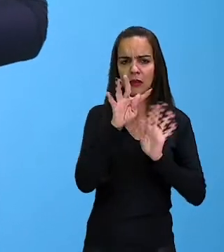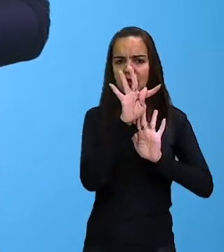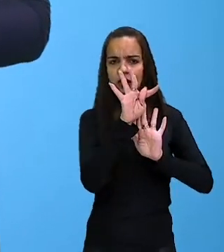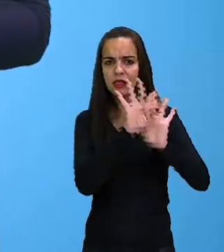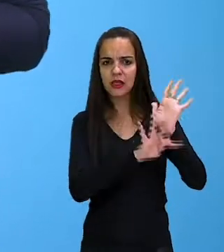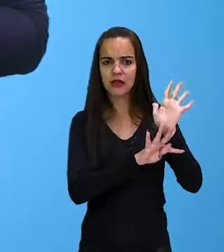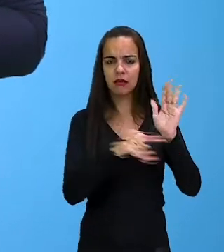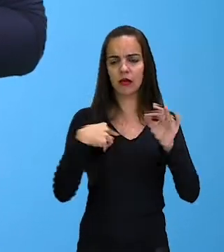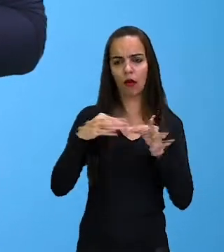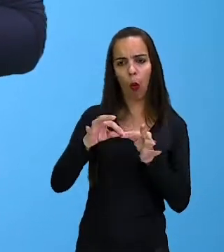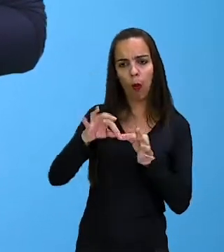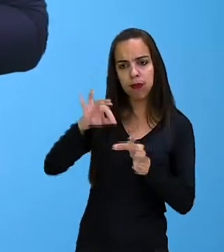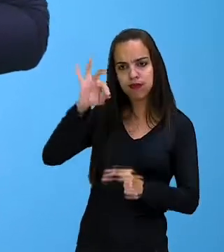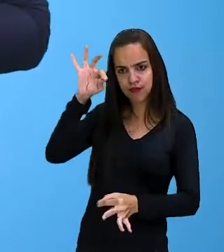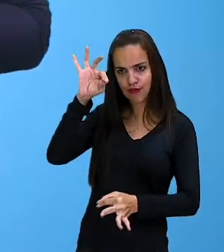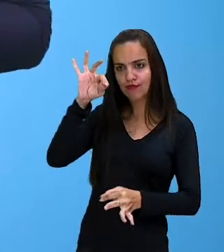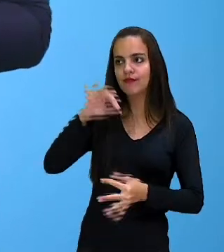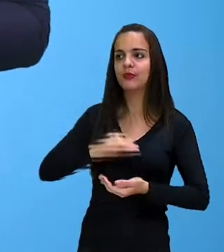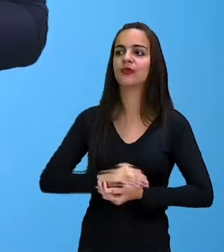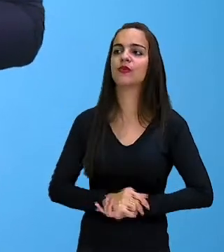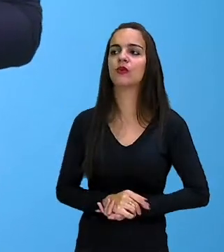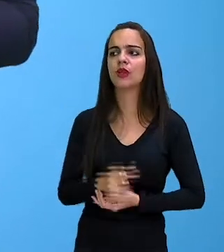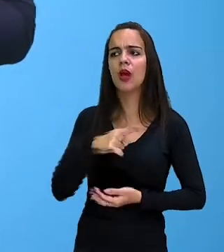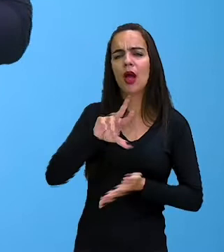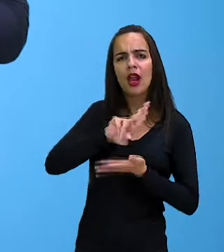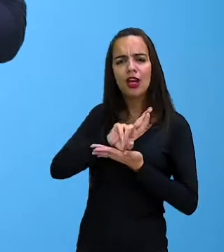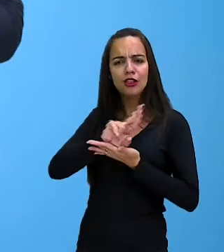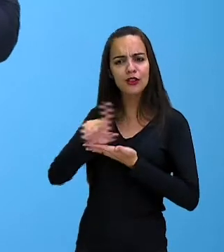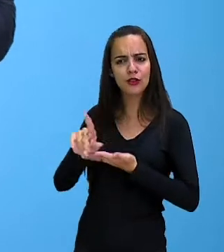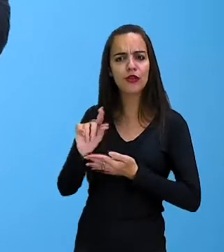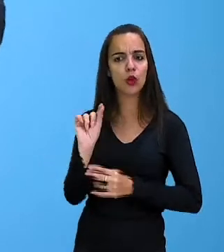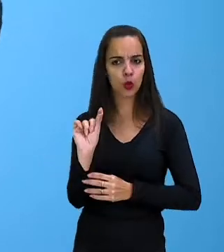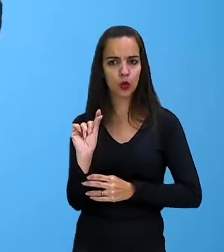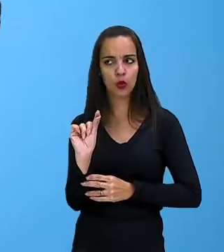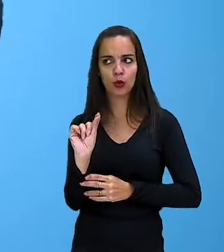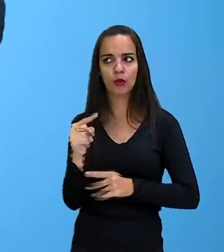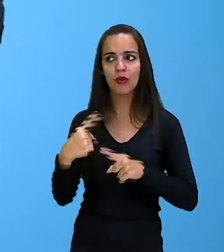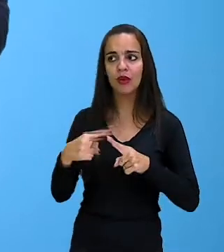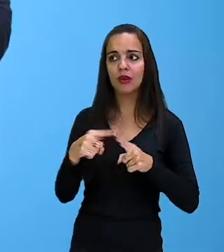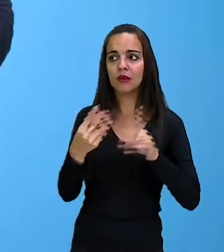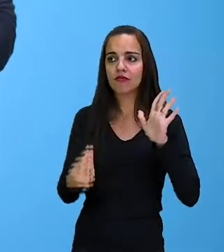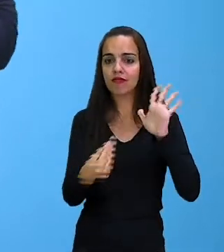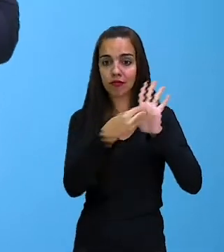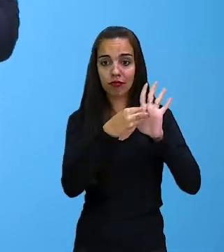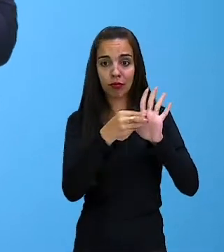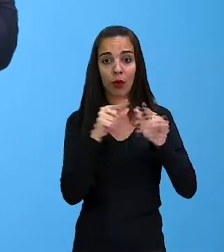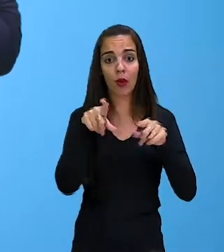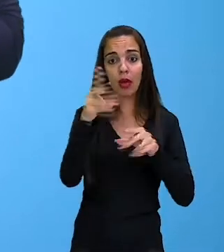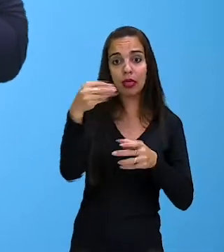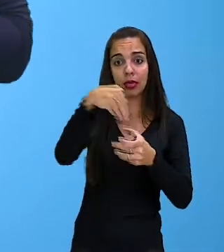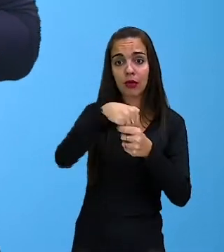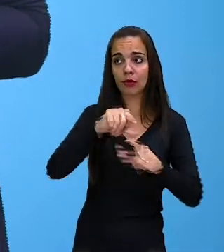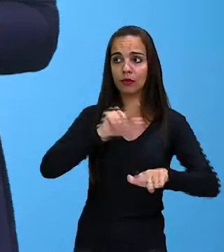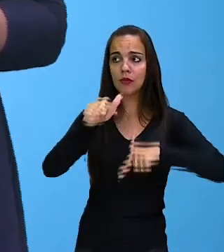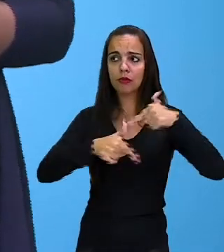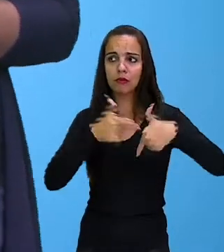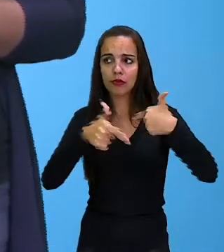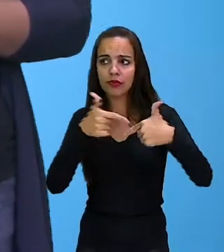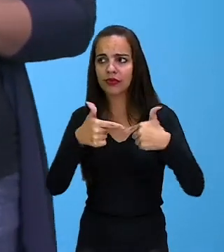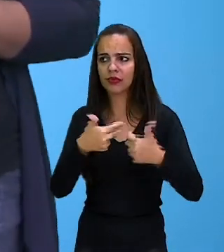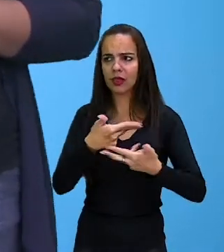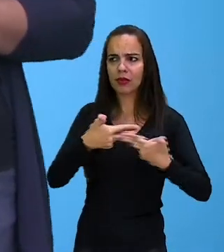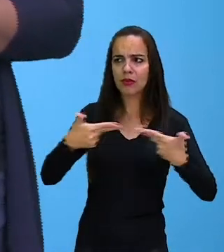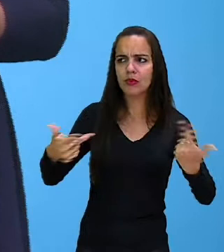que está lá dentro, indicando aqui o site, porque é essa habilidade que a gente quer que você trabalhe, que você busque